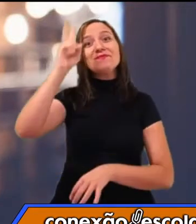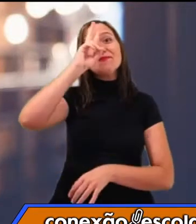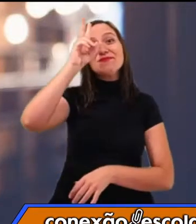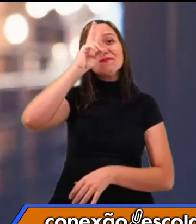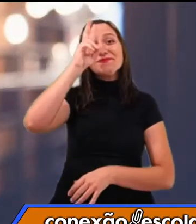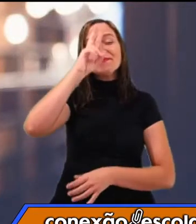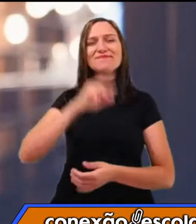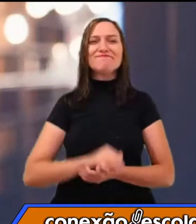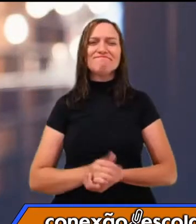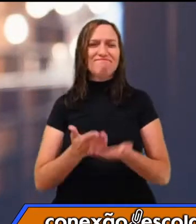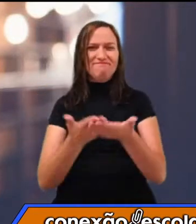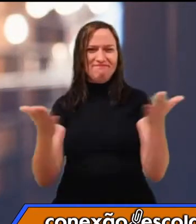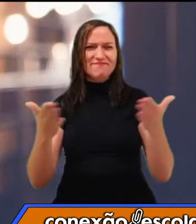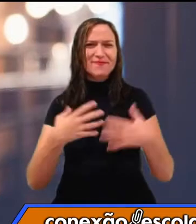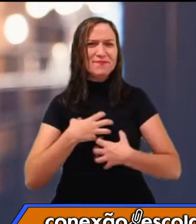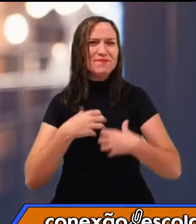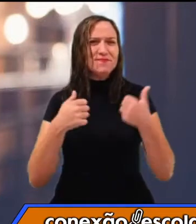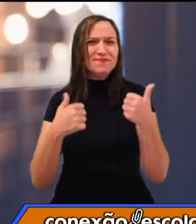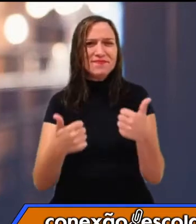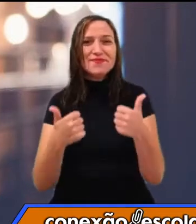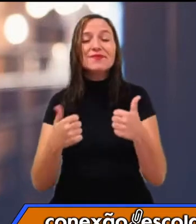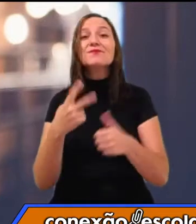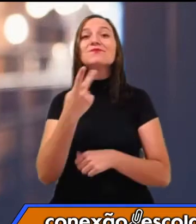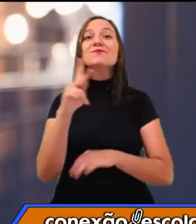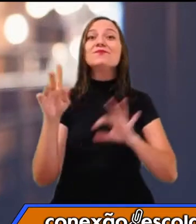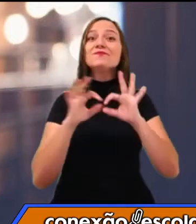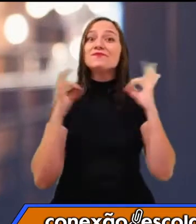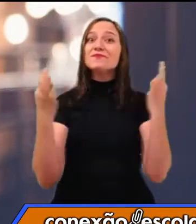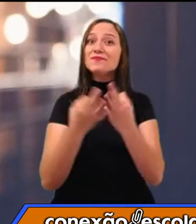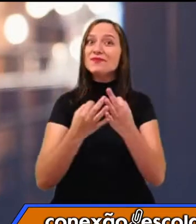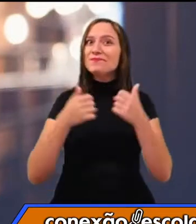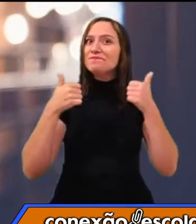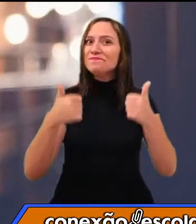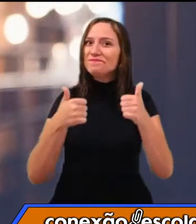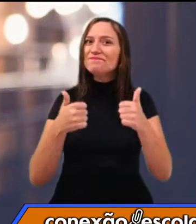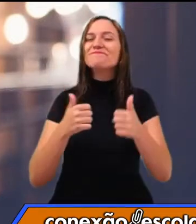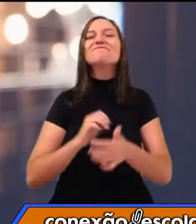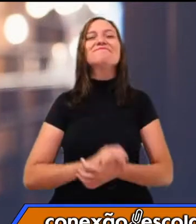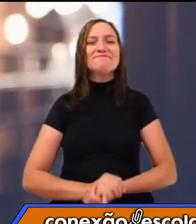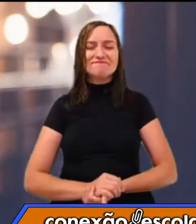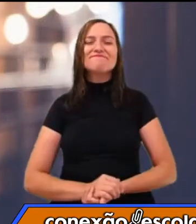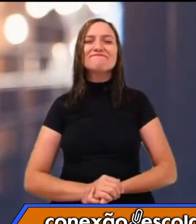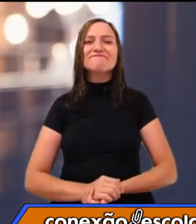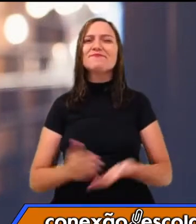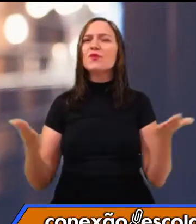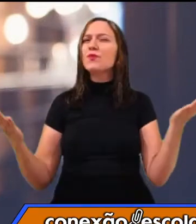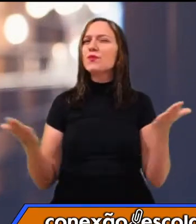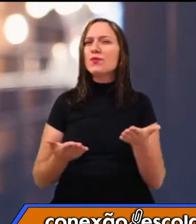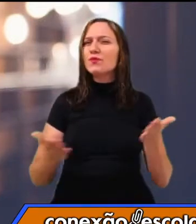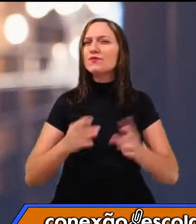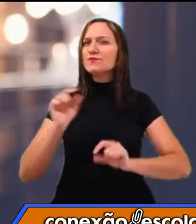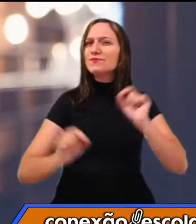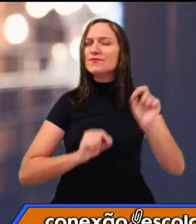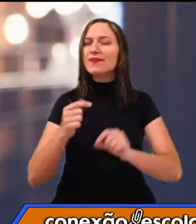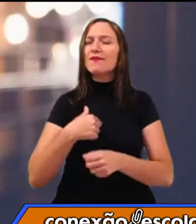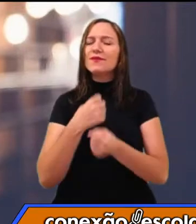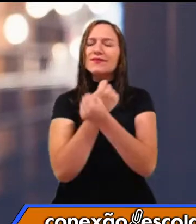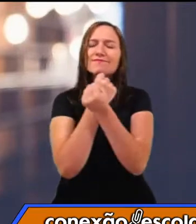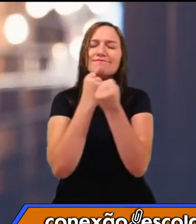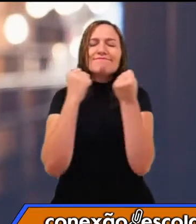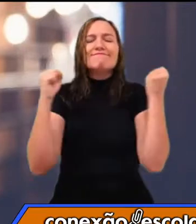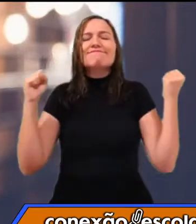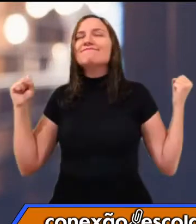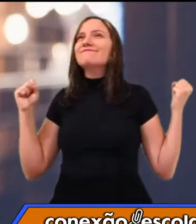Como é que você tá? Tudo bem? E a sua família aí em casa? Tudo certo? Hoje eu acordei com,